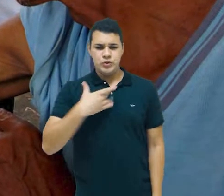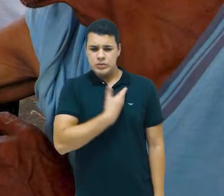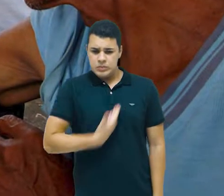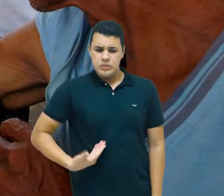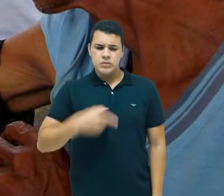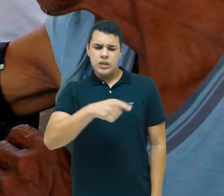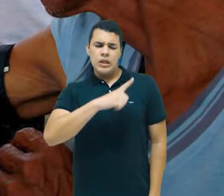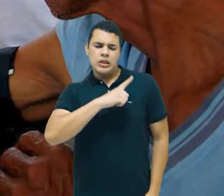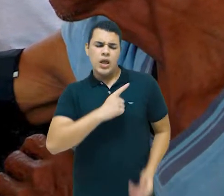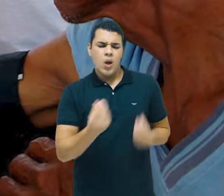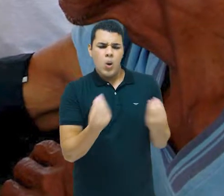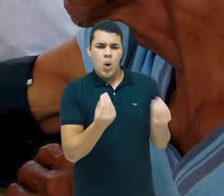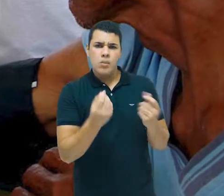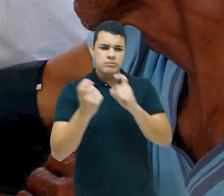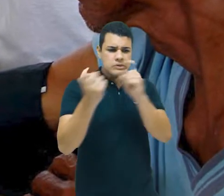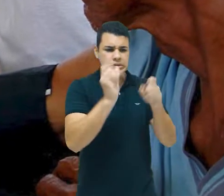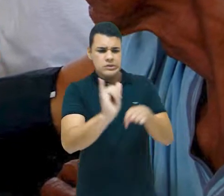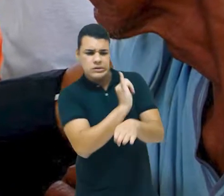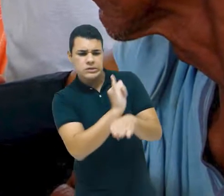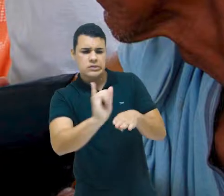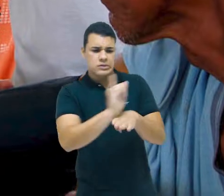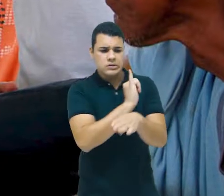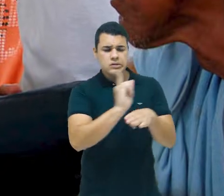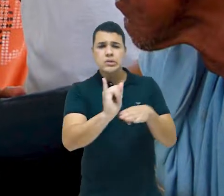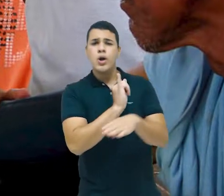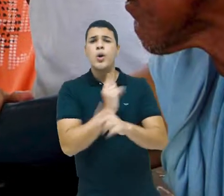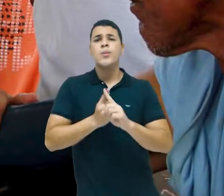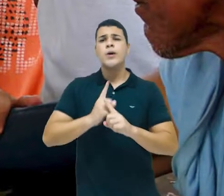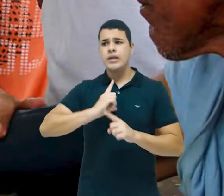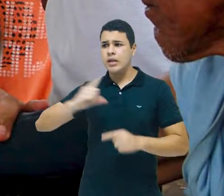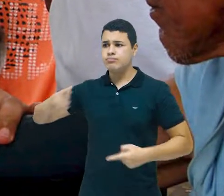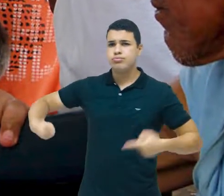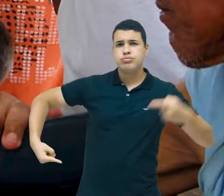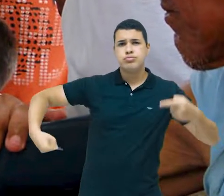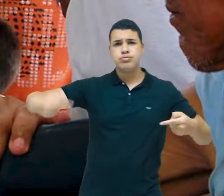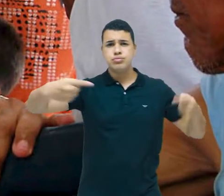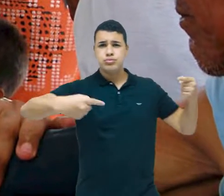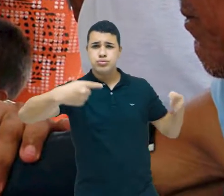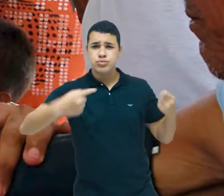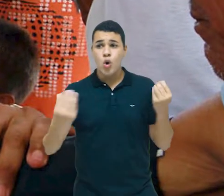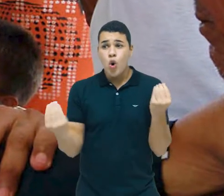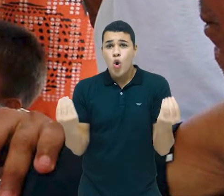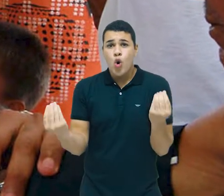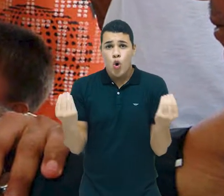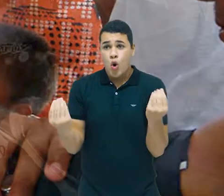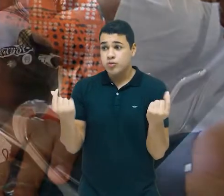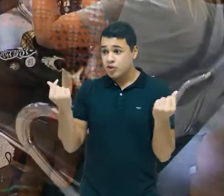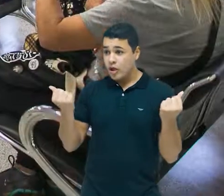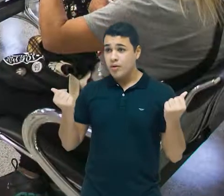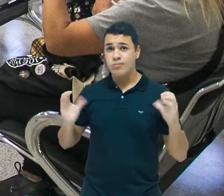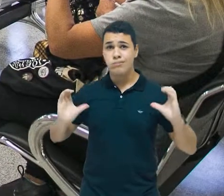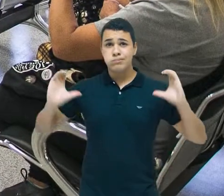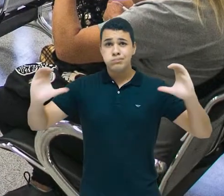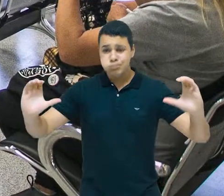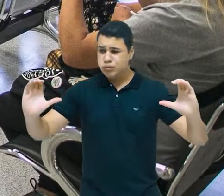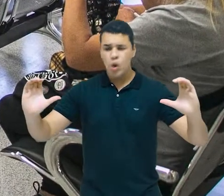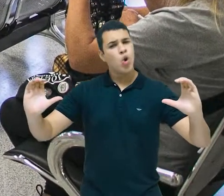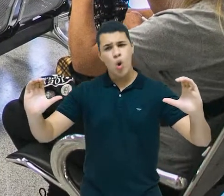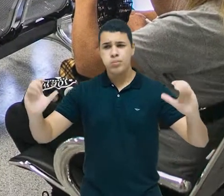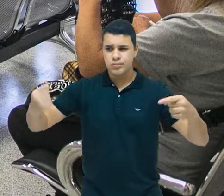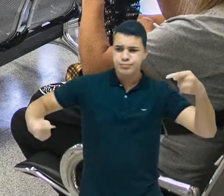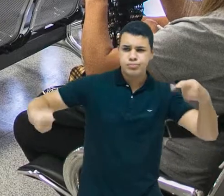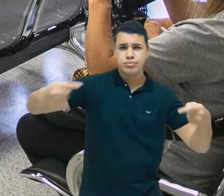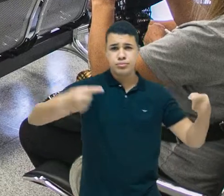com um modelo de saúde privado que disputa recursos governamentais. É recorrente a atuação do